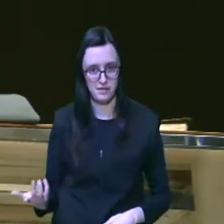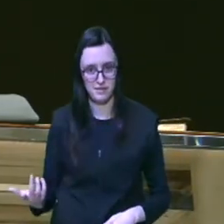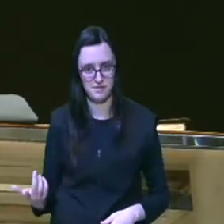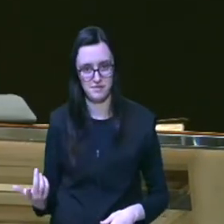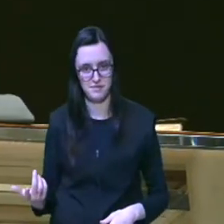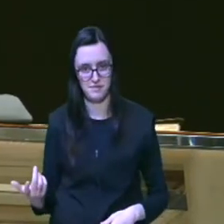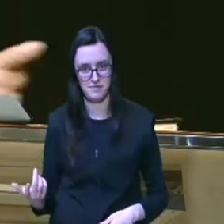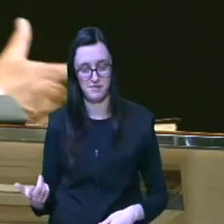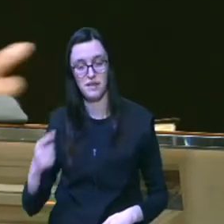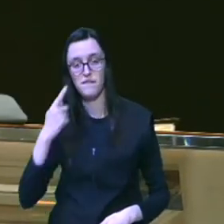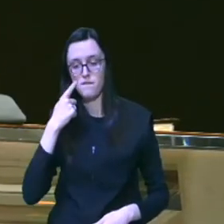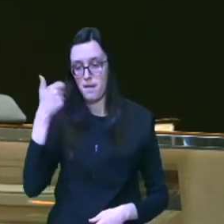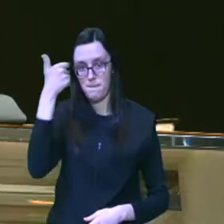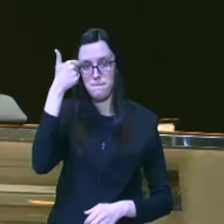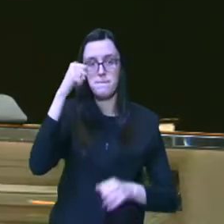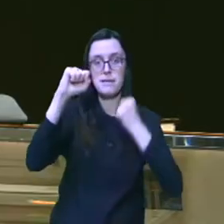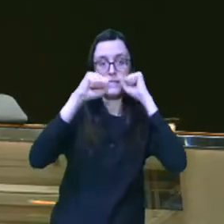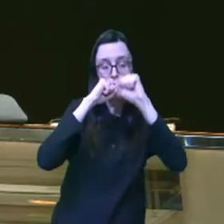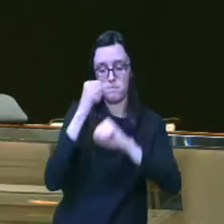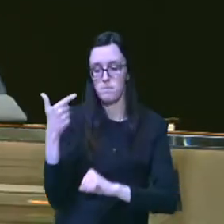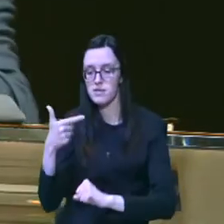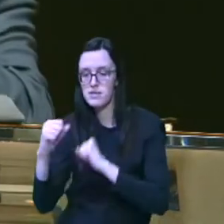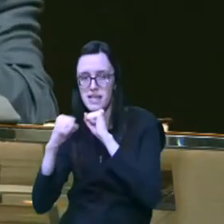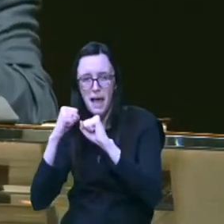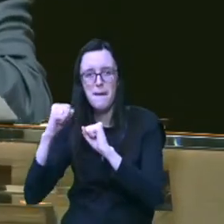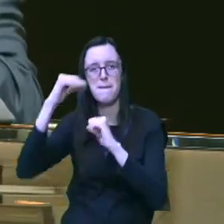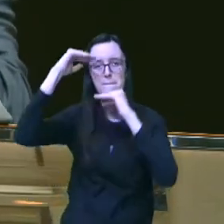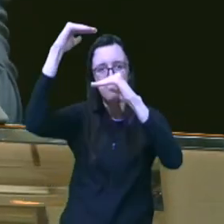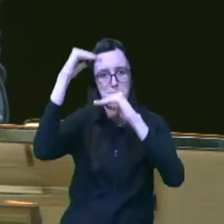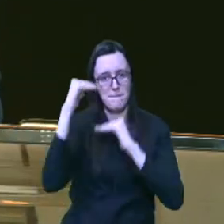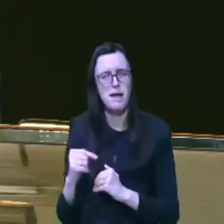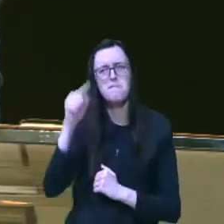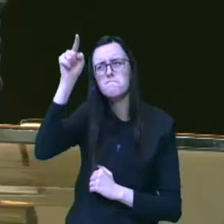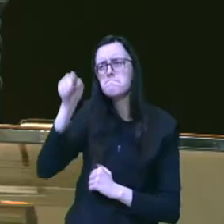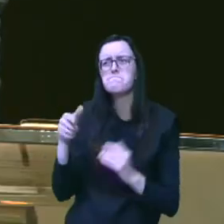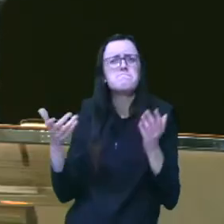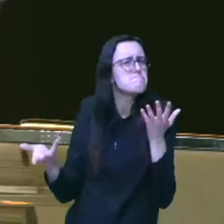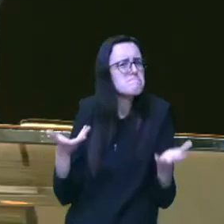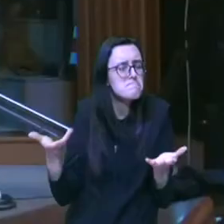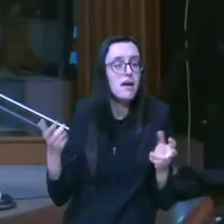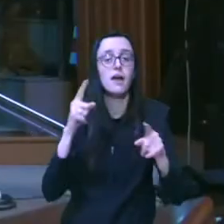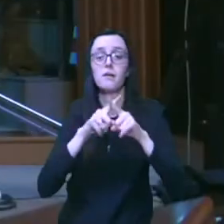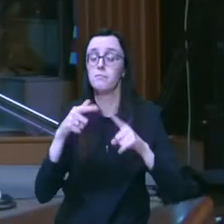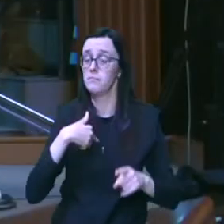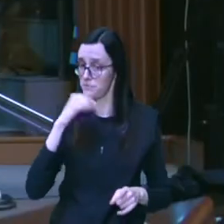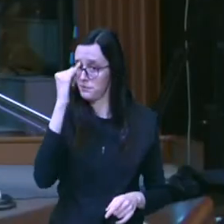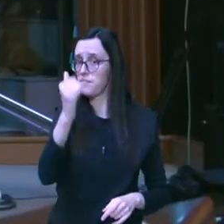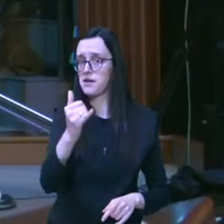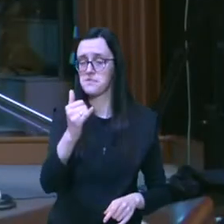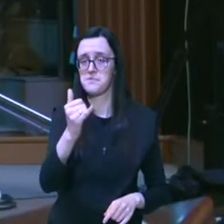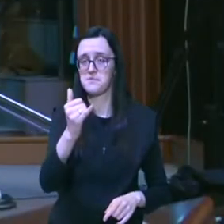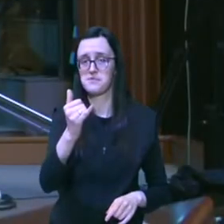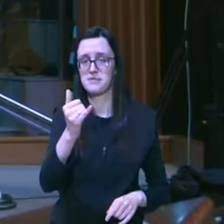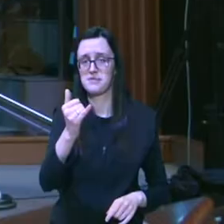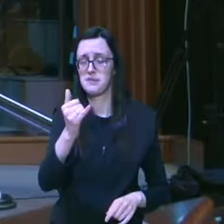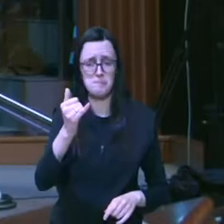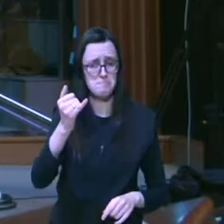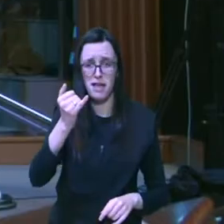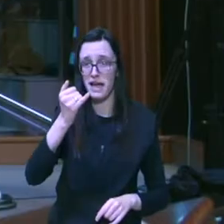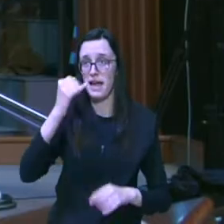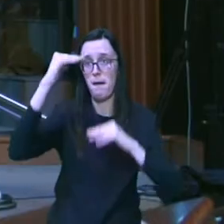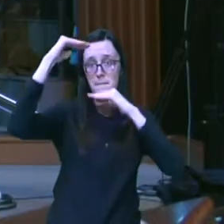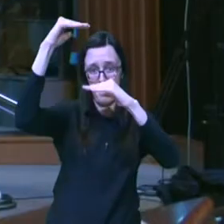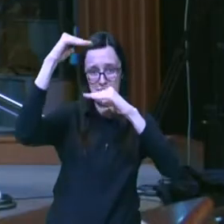primeira parte do Salmo com a segunda parte do Salmo o que isso tem a ver mas isso te dizer tem tudo a ver